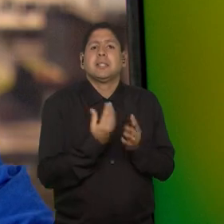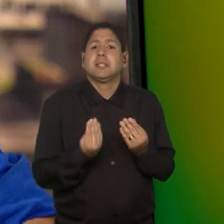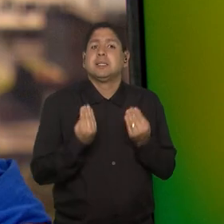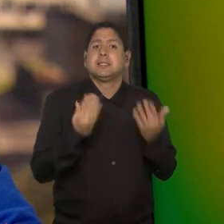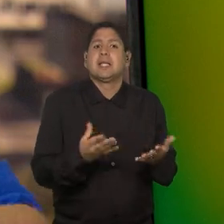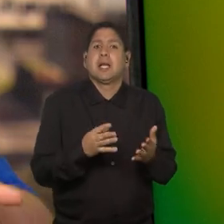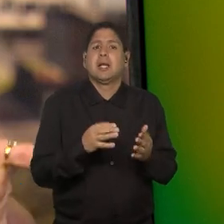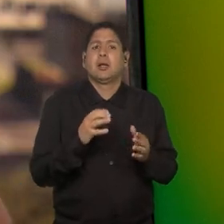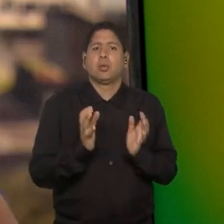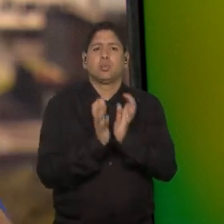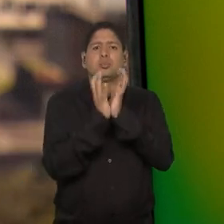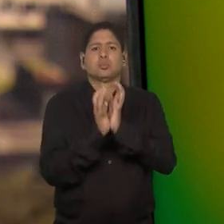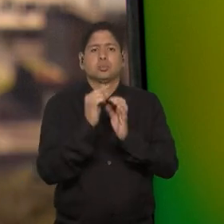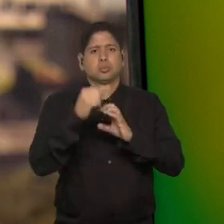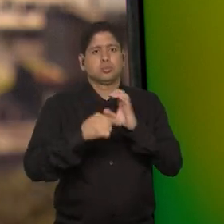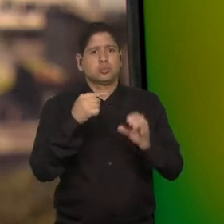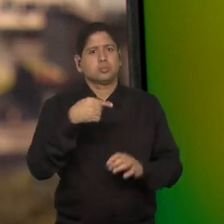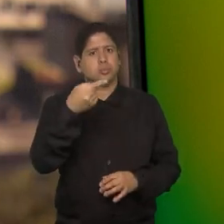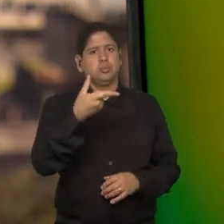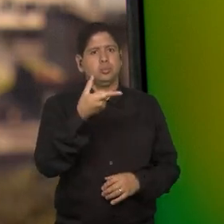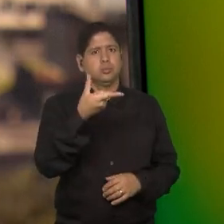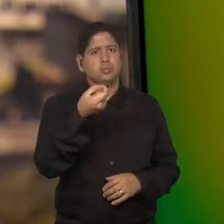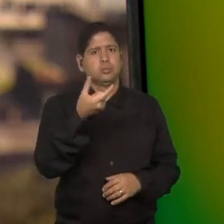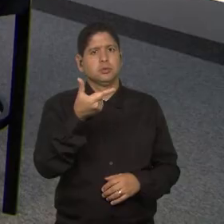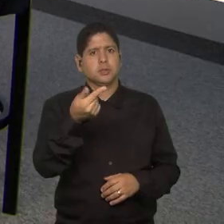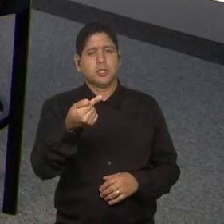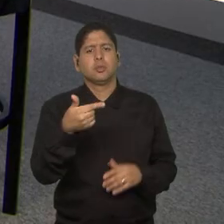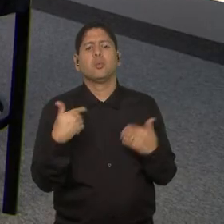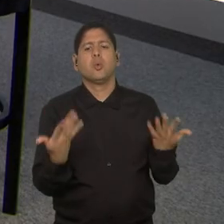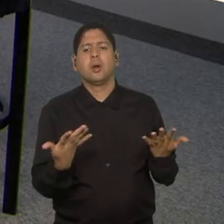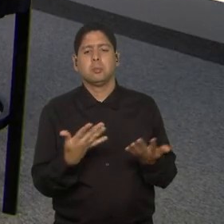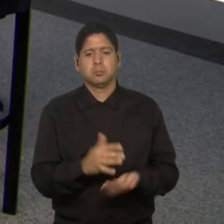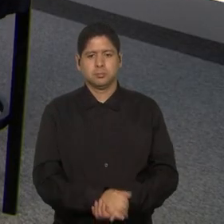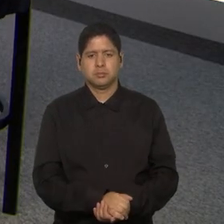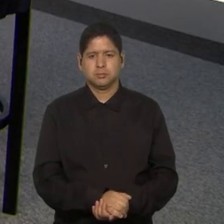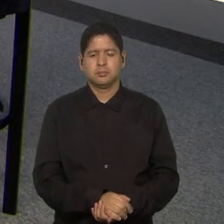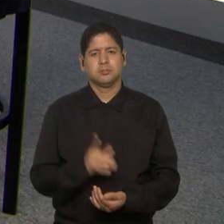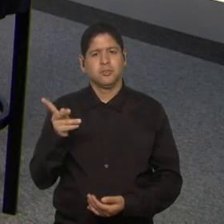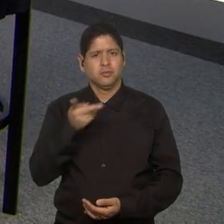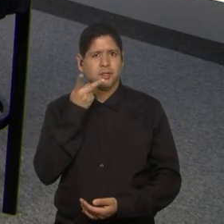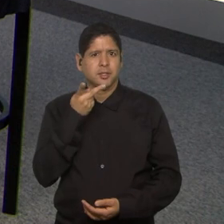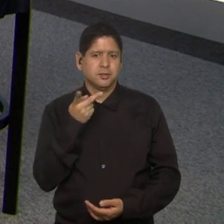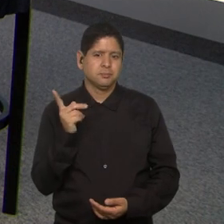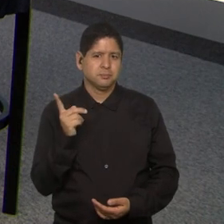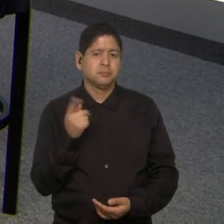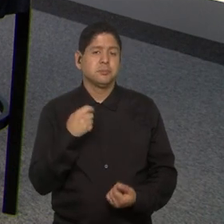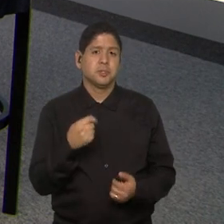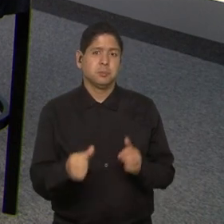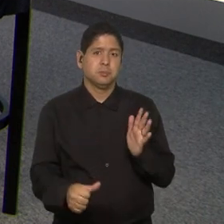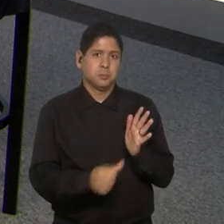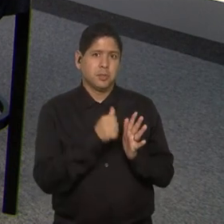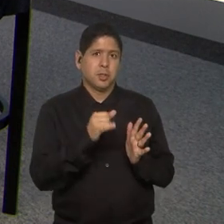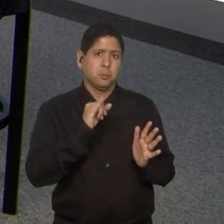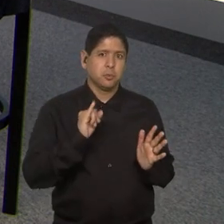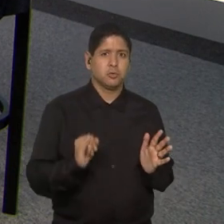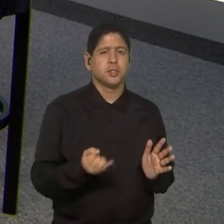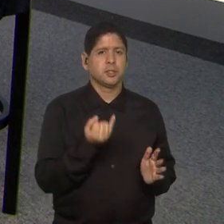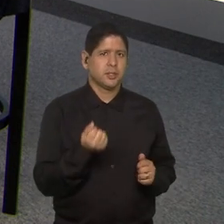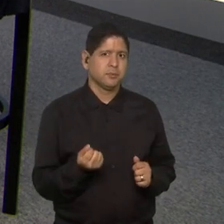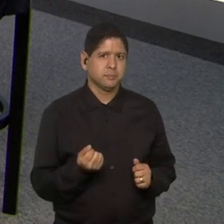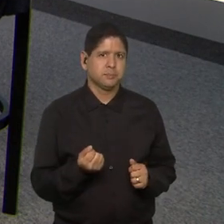a Copa do Mundo, da Copa do Mundo de 2027? Olha, eu acho que, primeiramente, a tem que aproveitar as